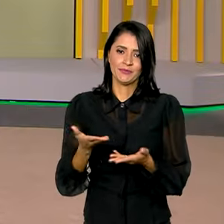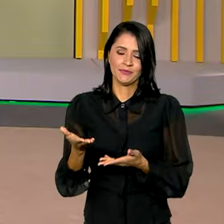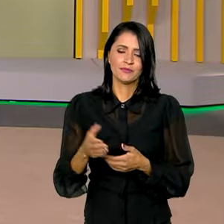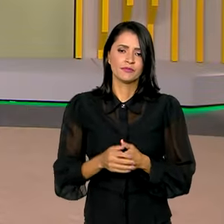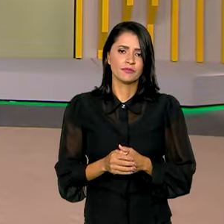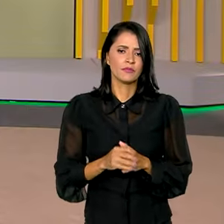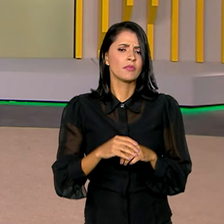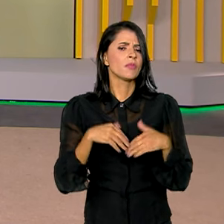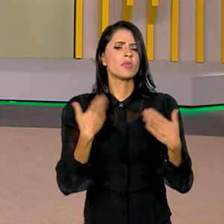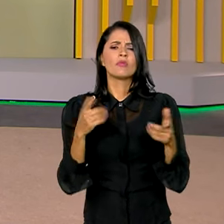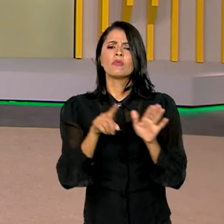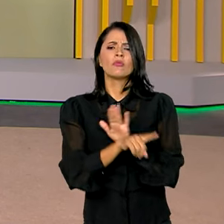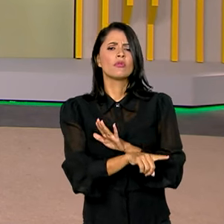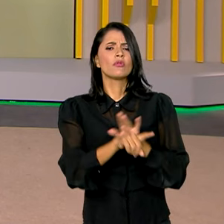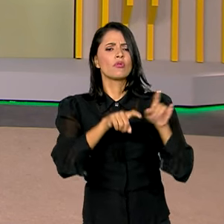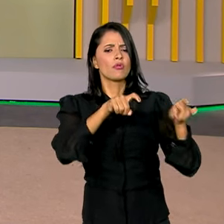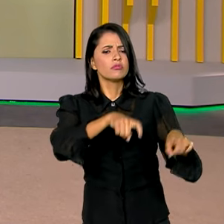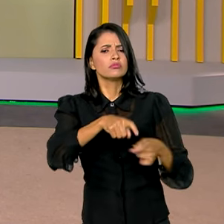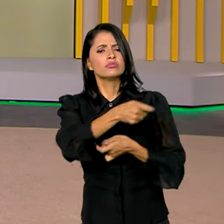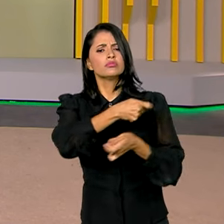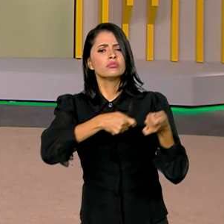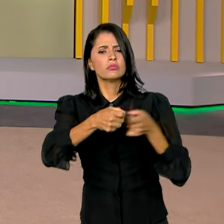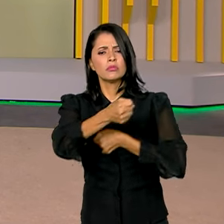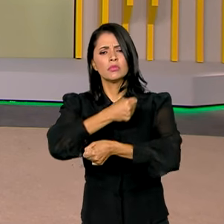desempenho do agronegócio no ano passado, Vanessa?